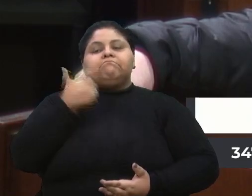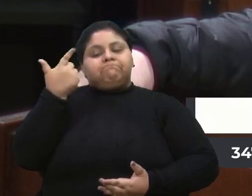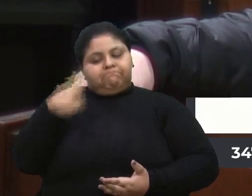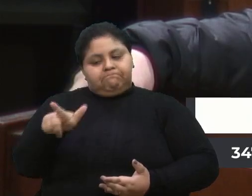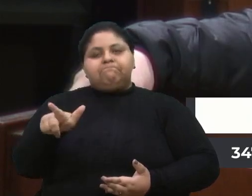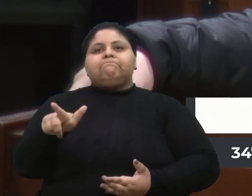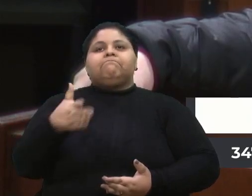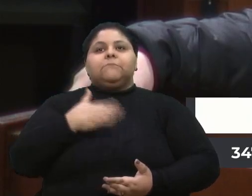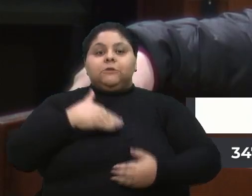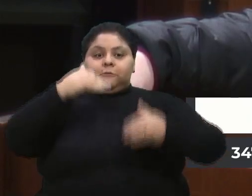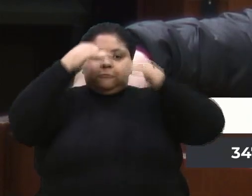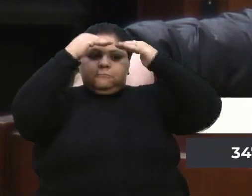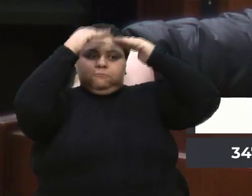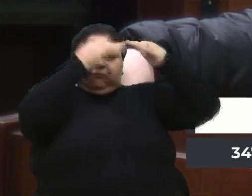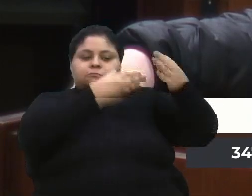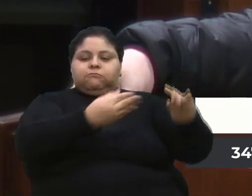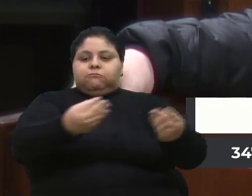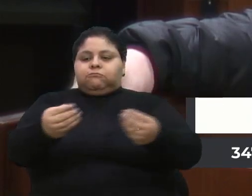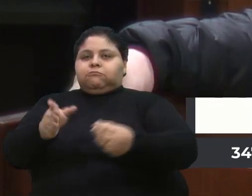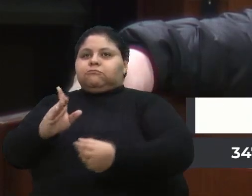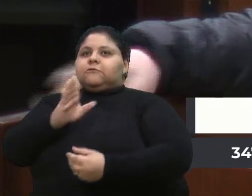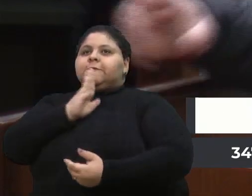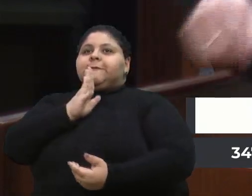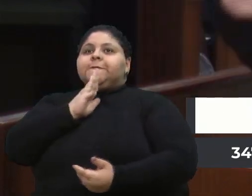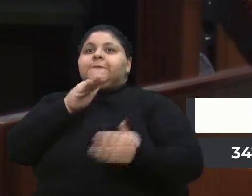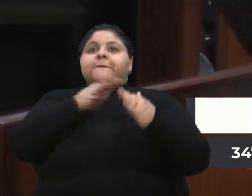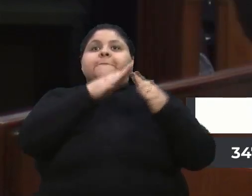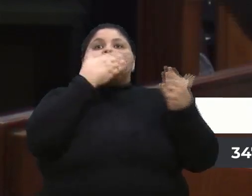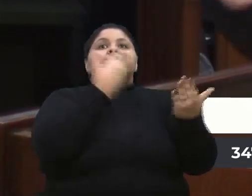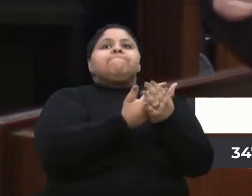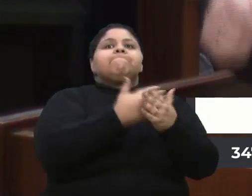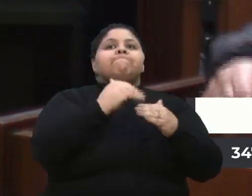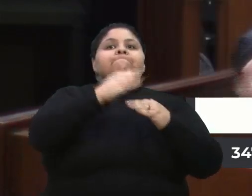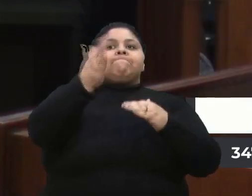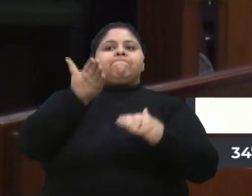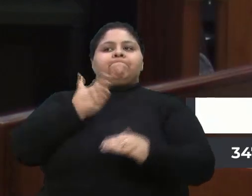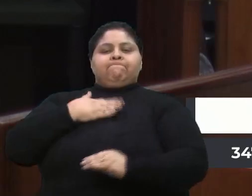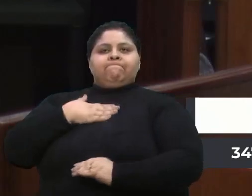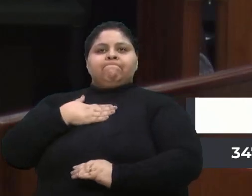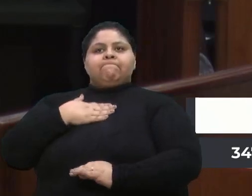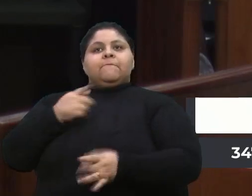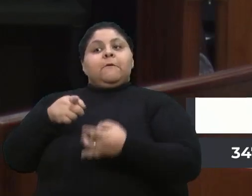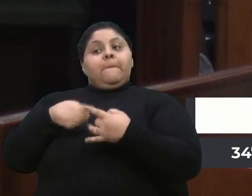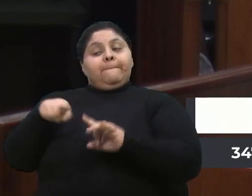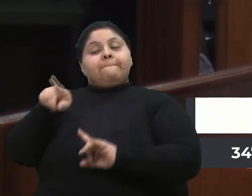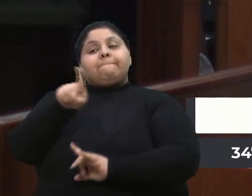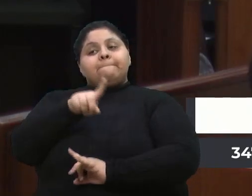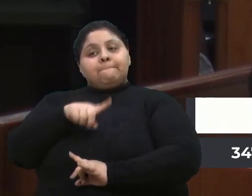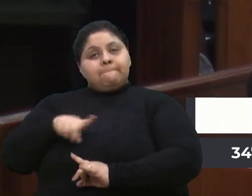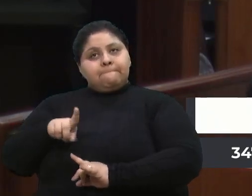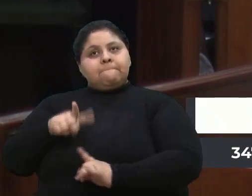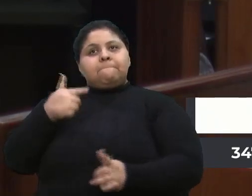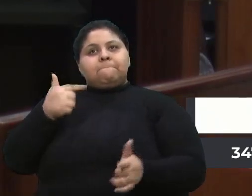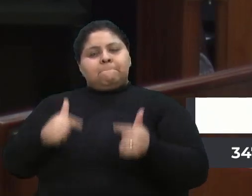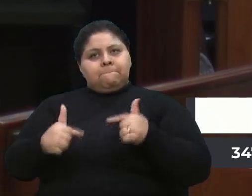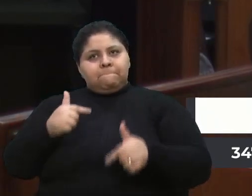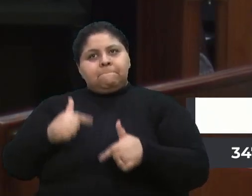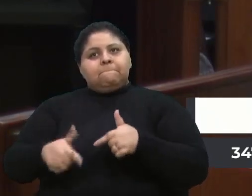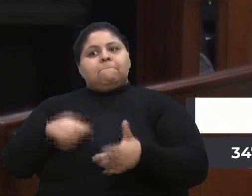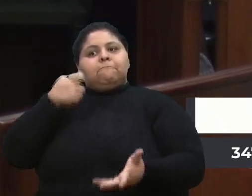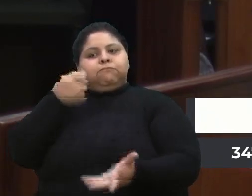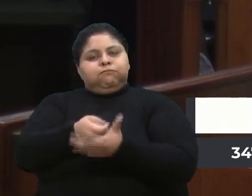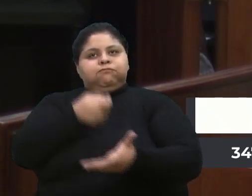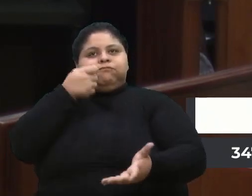Eu respeito muito quem conhece as escolas, muito mais do que eu. Mas a gente vai trabalhando e tentando,